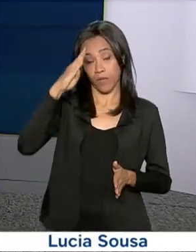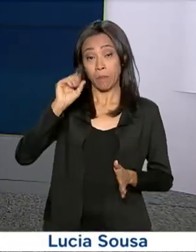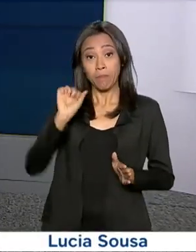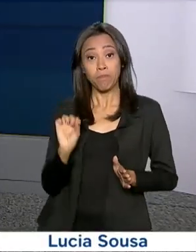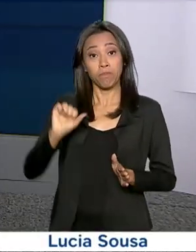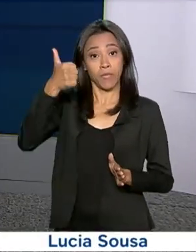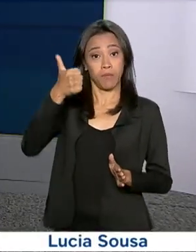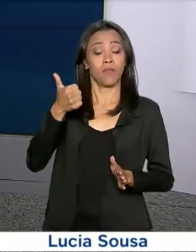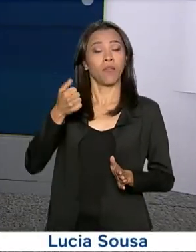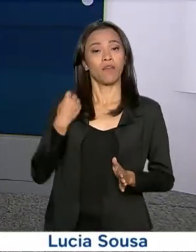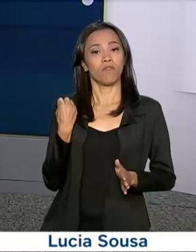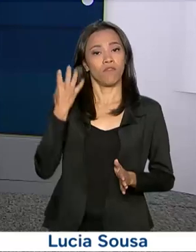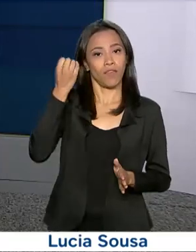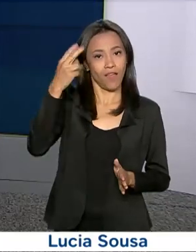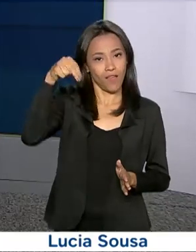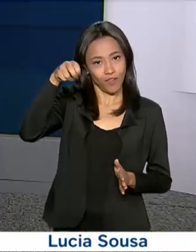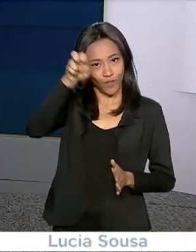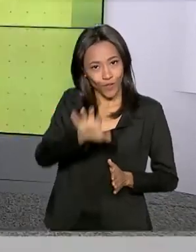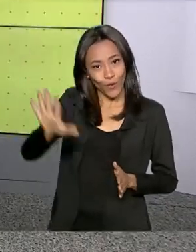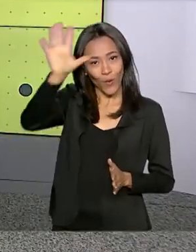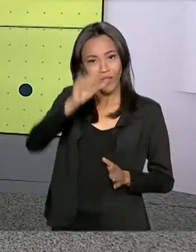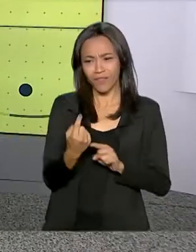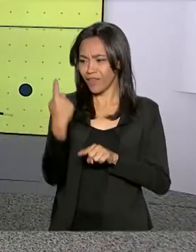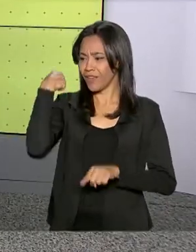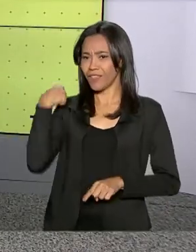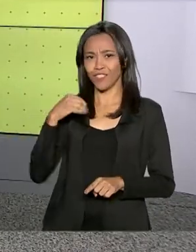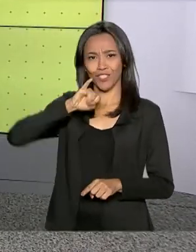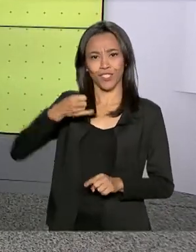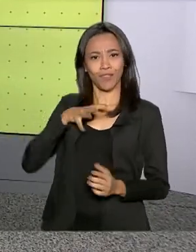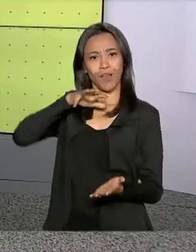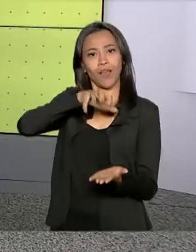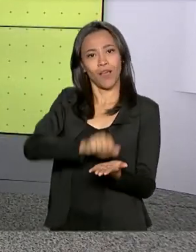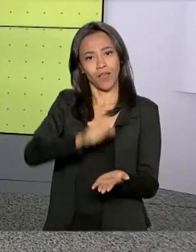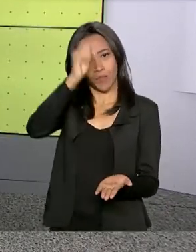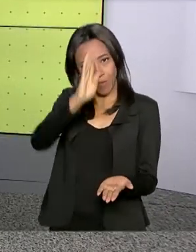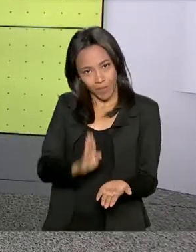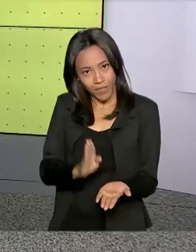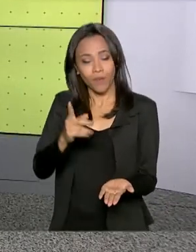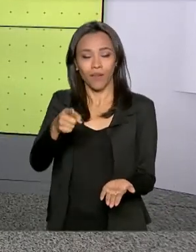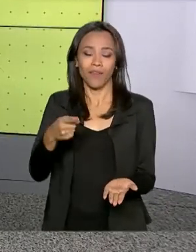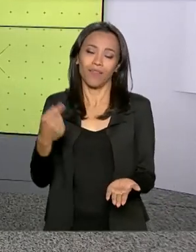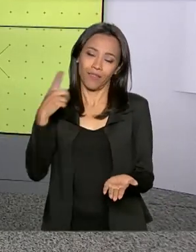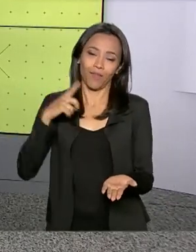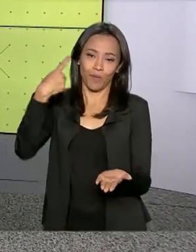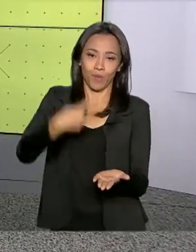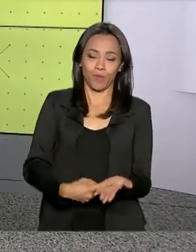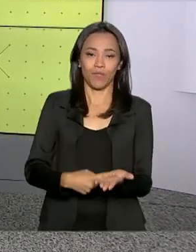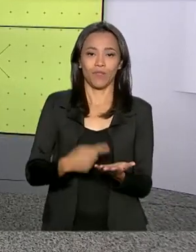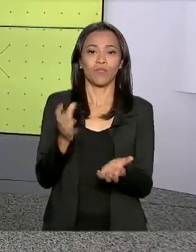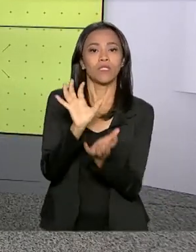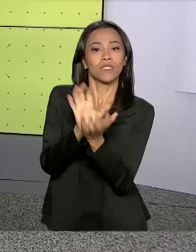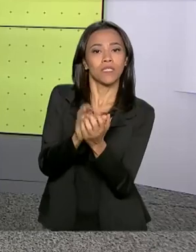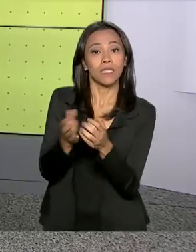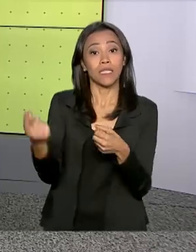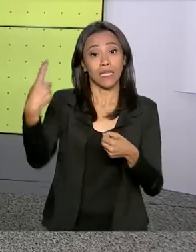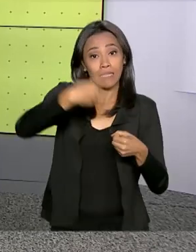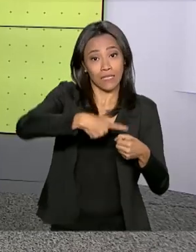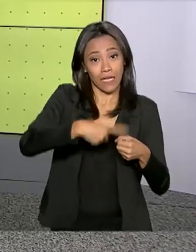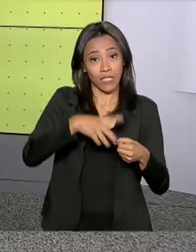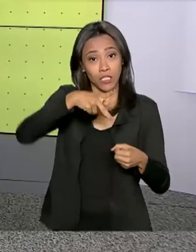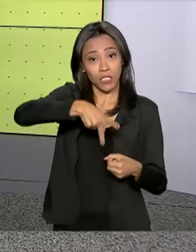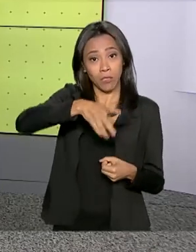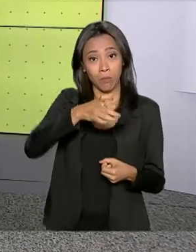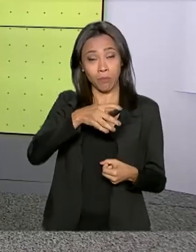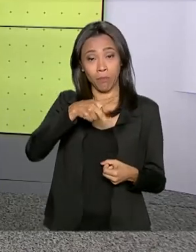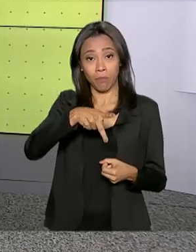primeira viagem ao Nordeste desde que tomou posse. Ele cumpre a agenda hoje em Pernambuco, na cidade de Petrolina, entrega